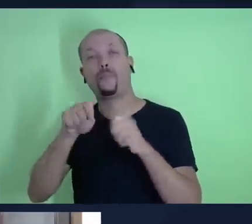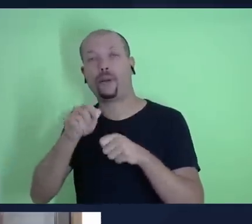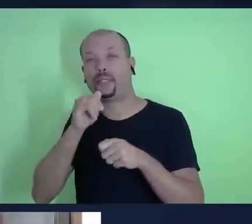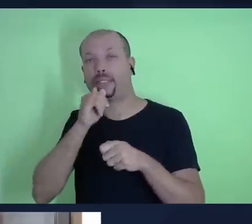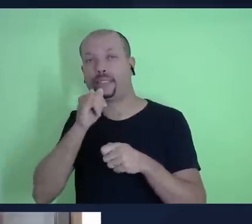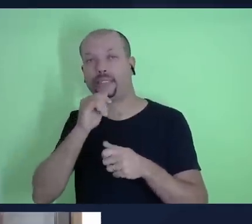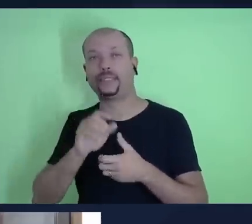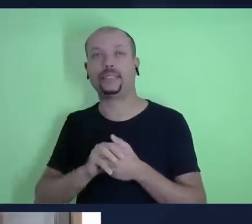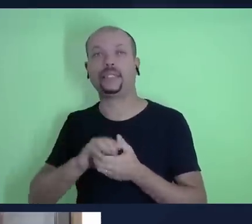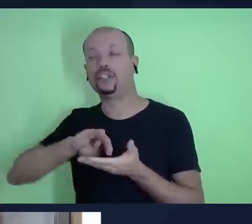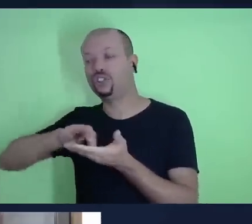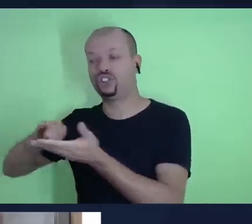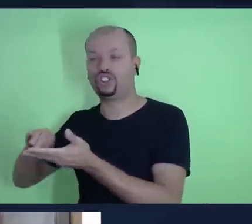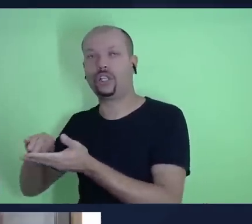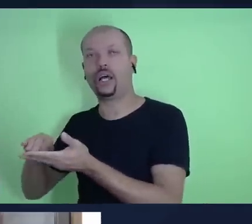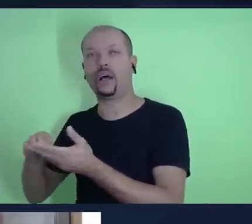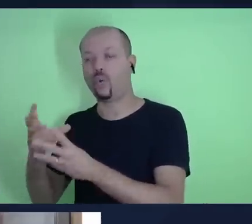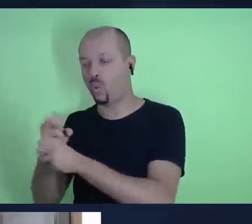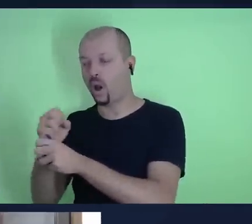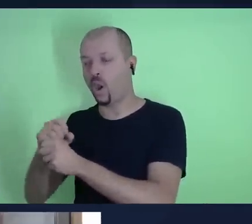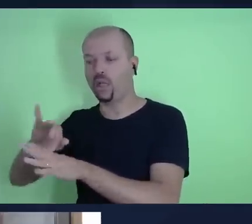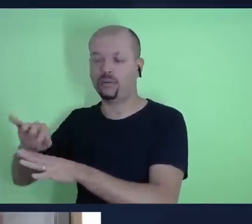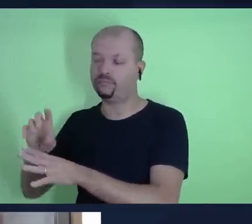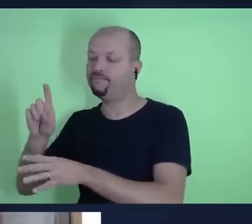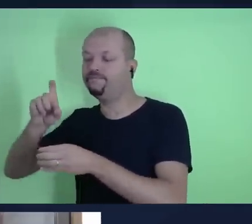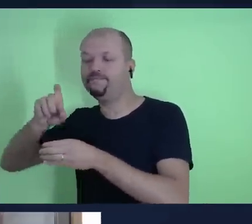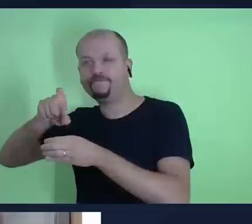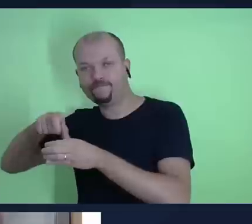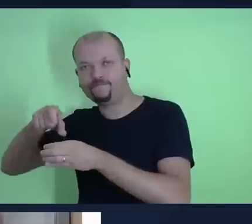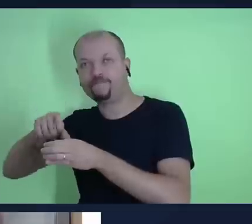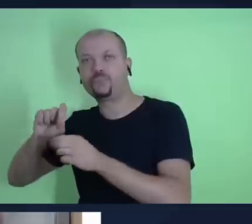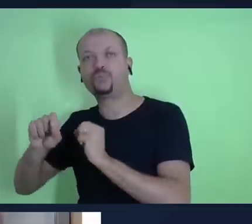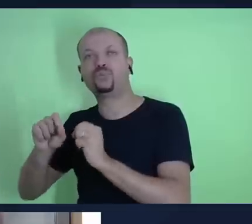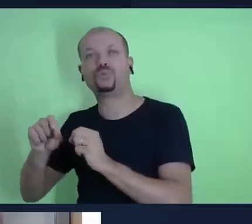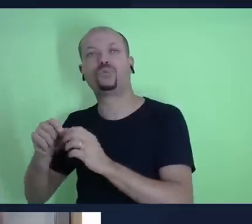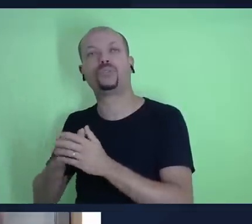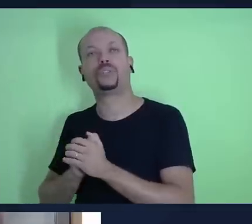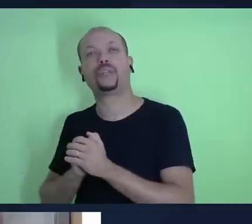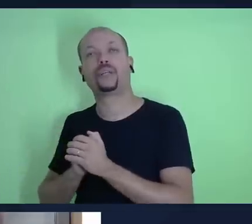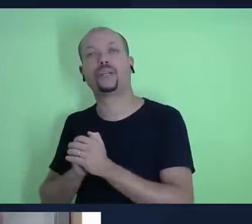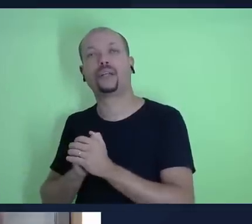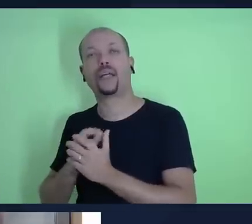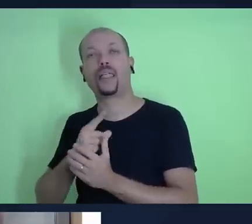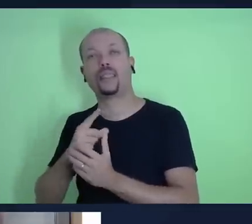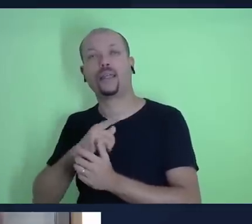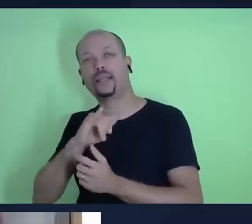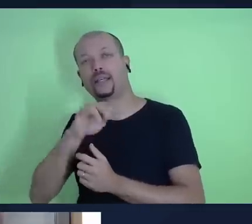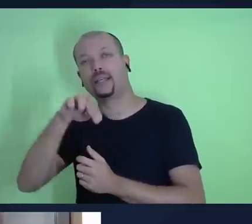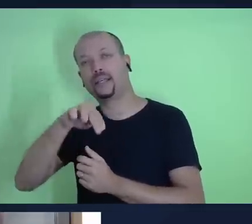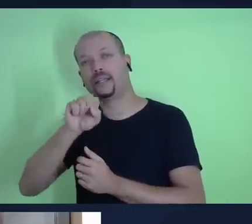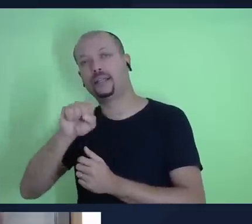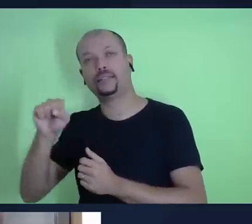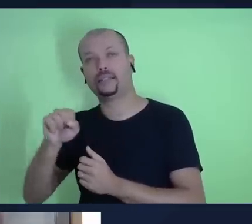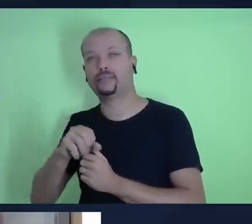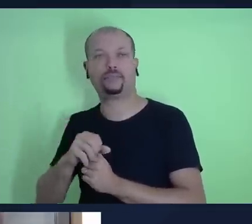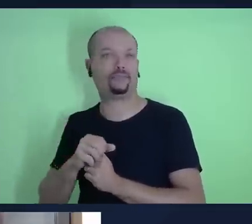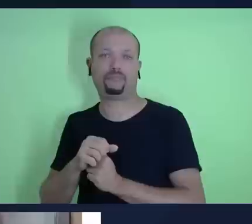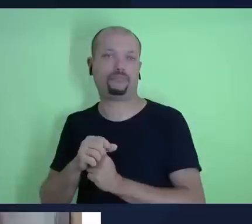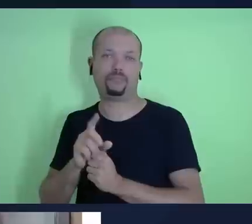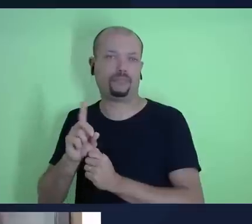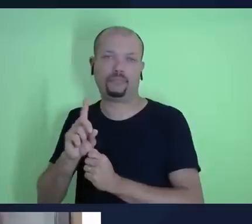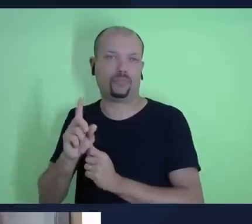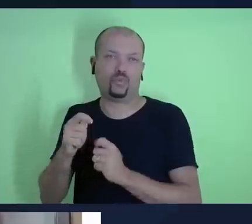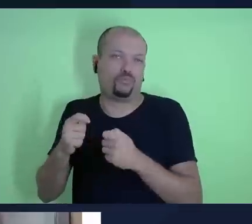tirar da base de cálculo do dízimo hoje o que o que é descontado do INSS mas os demais descontos você não deveria